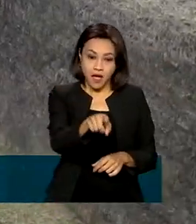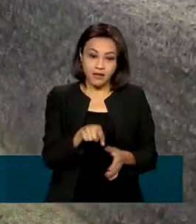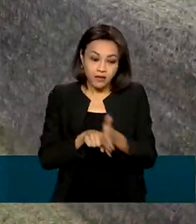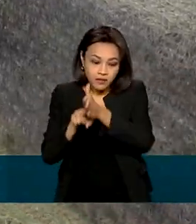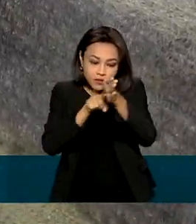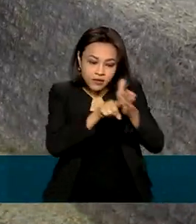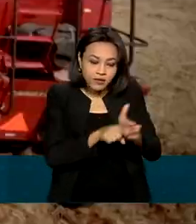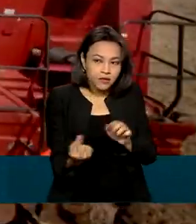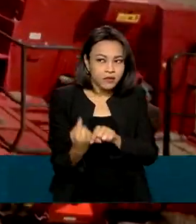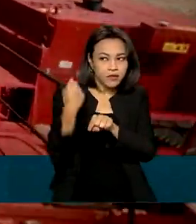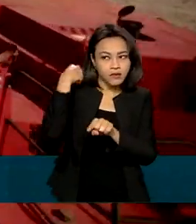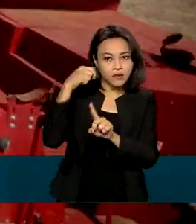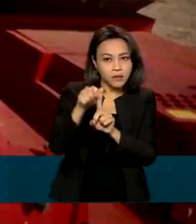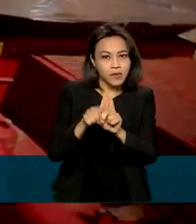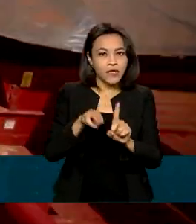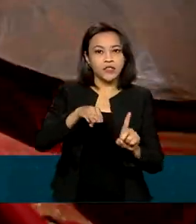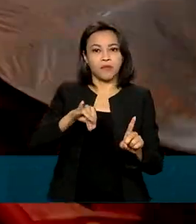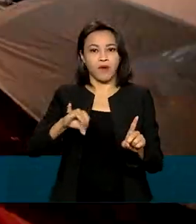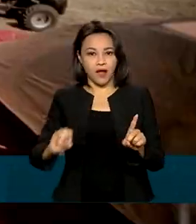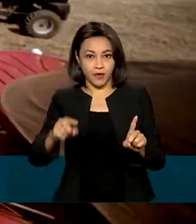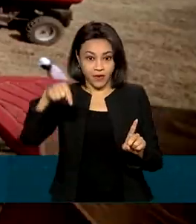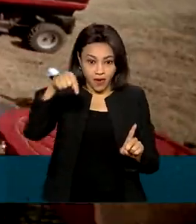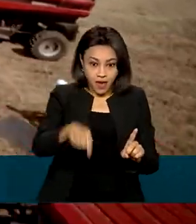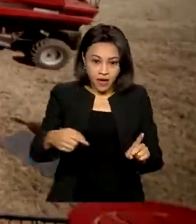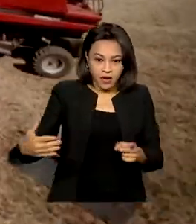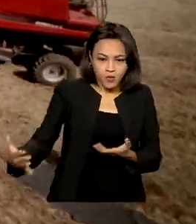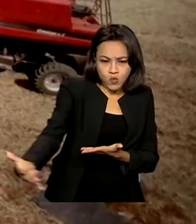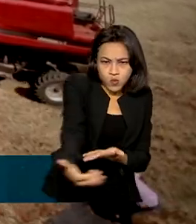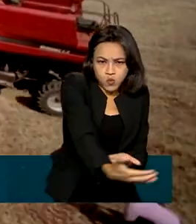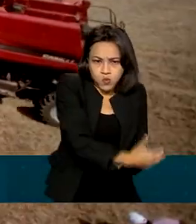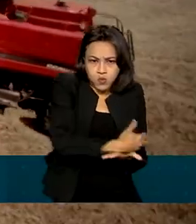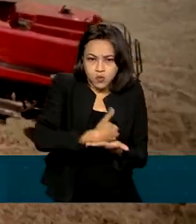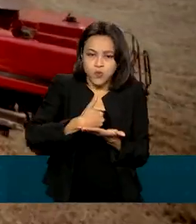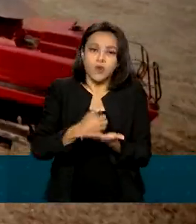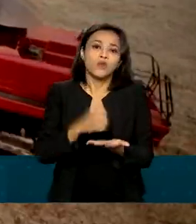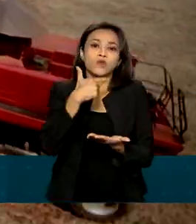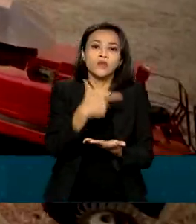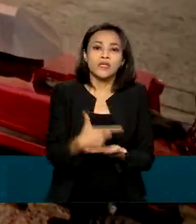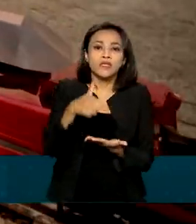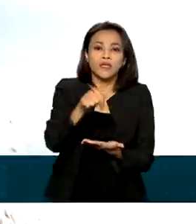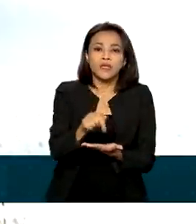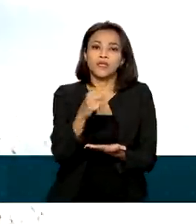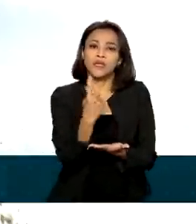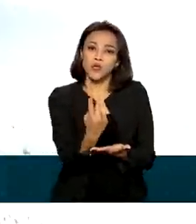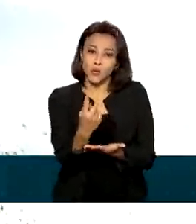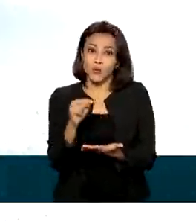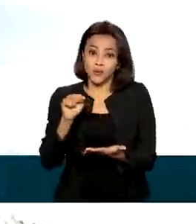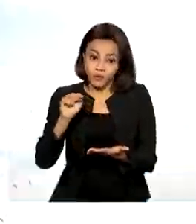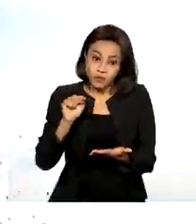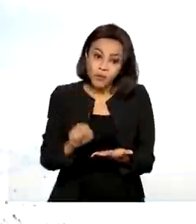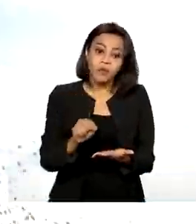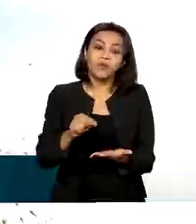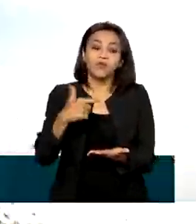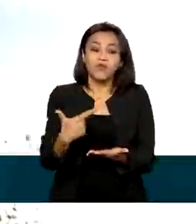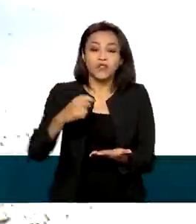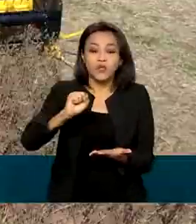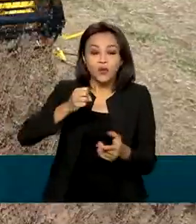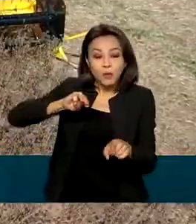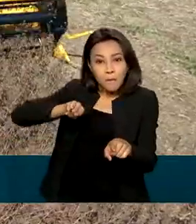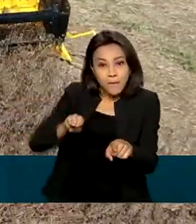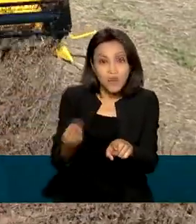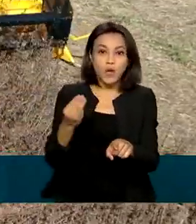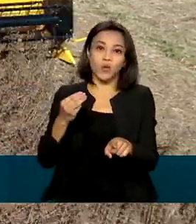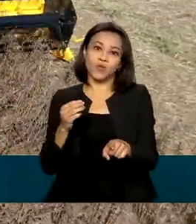no mês de maio. A produção é estimada em 271,28 milhões de toneladas,